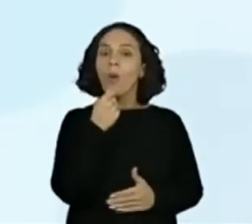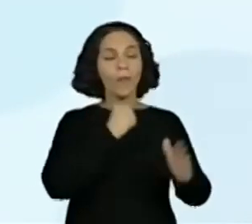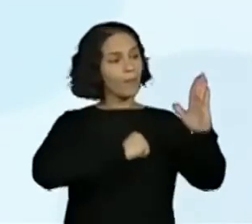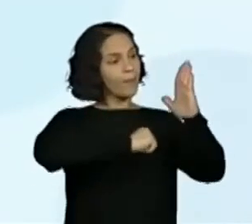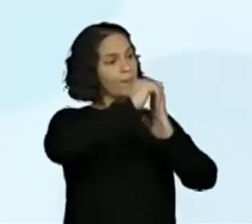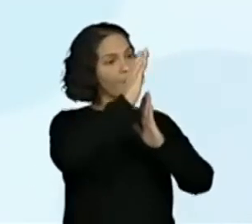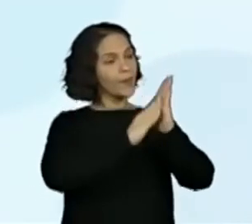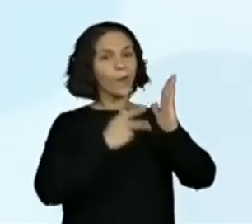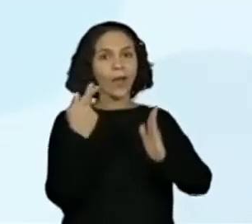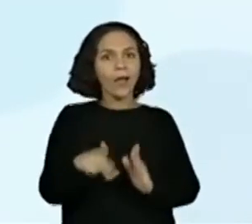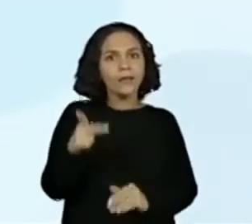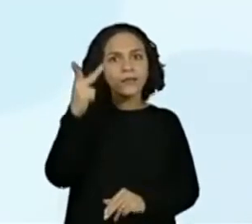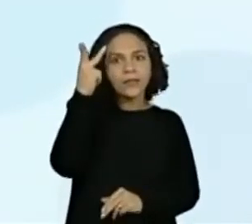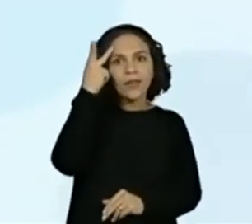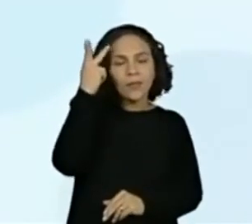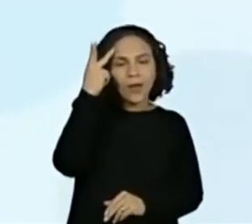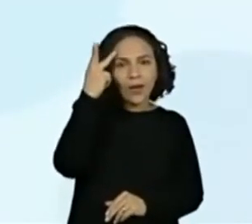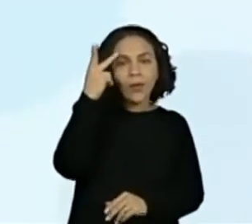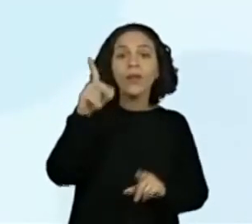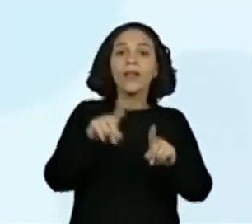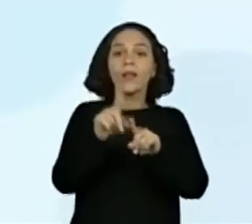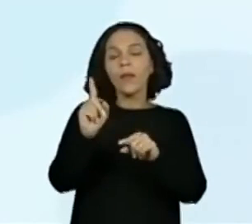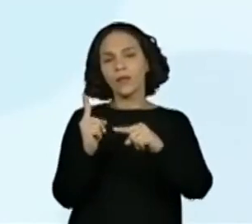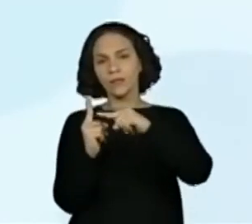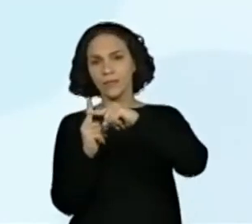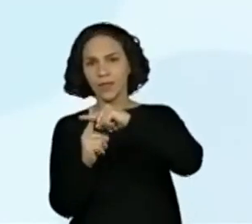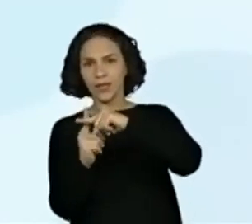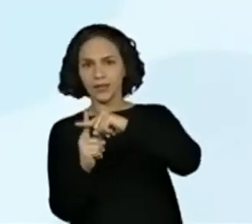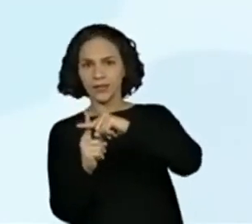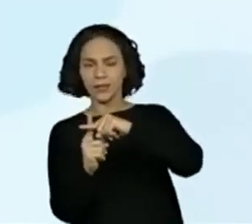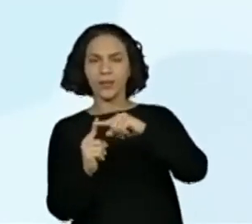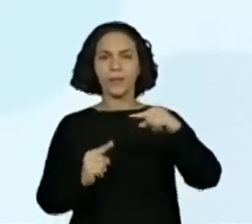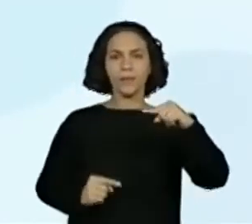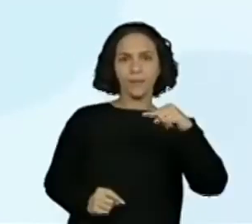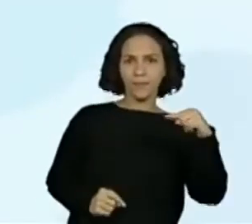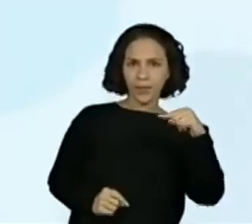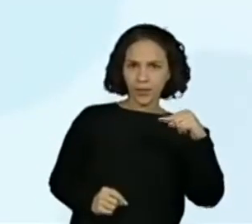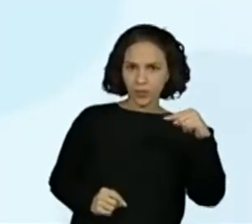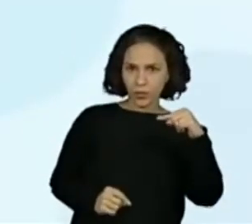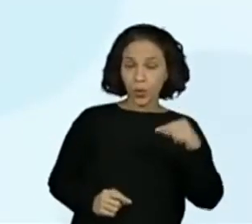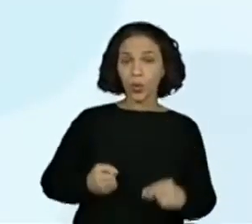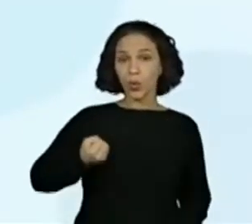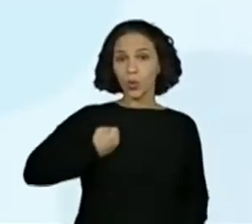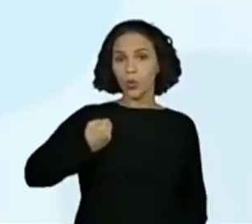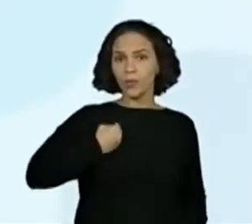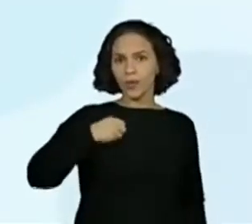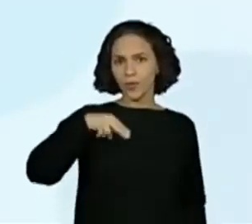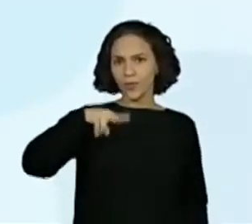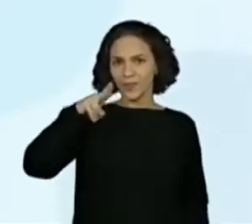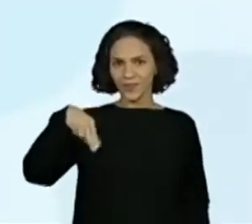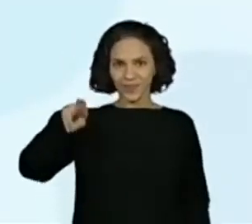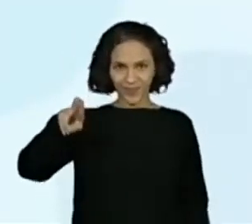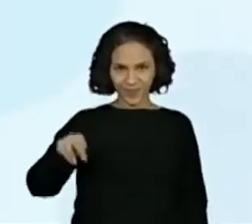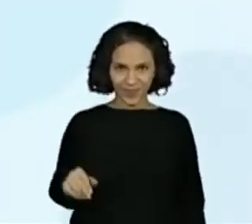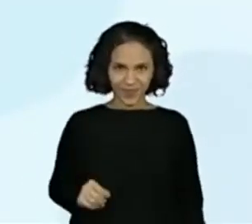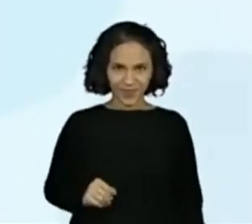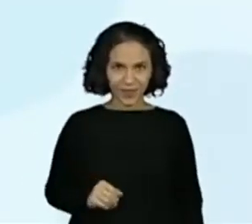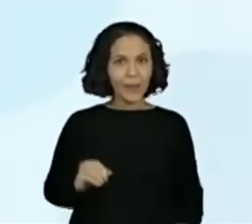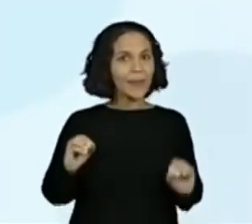e realizar adições ou subtrações com números naturais, ok?